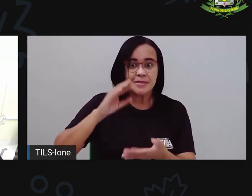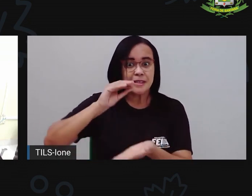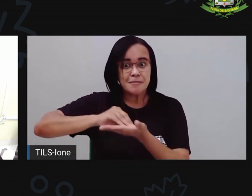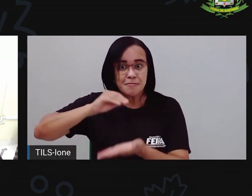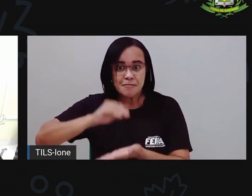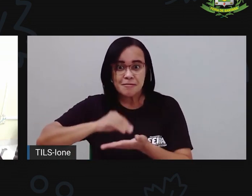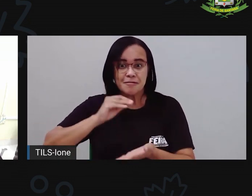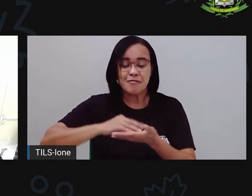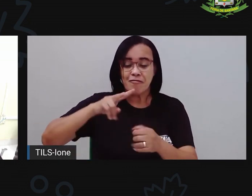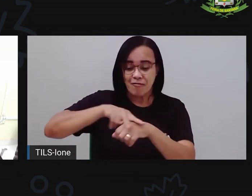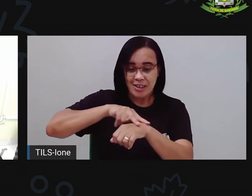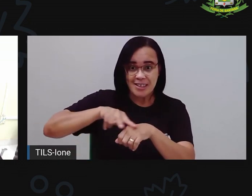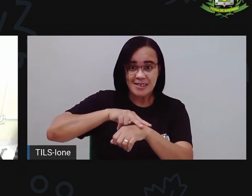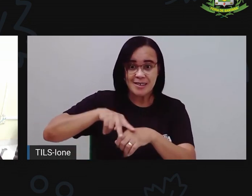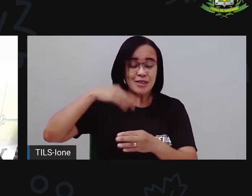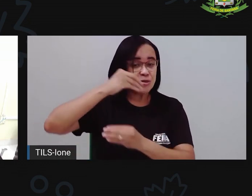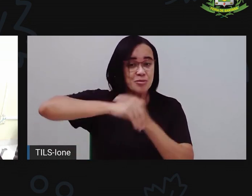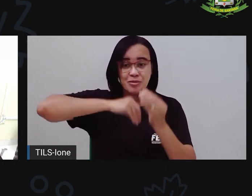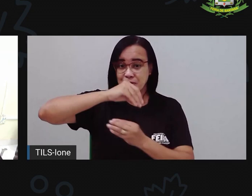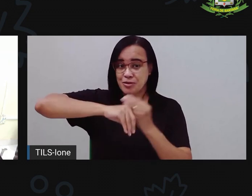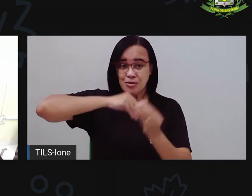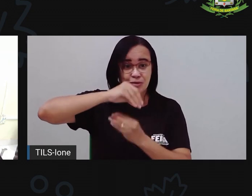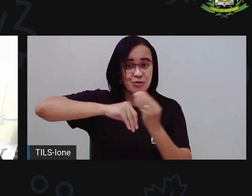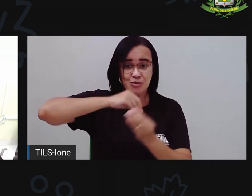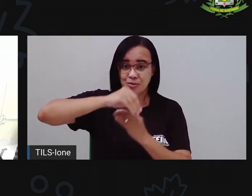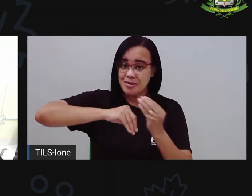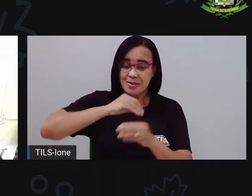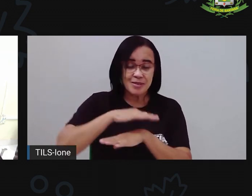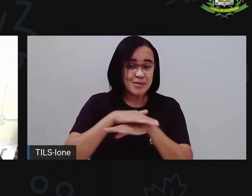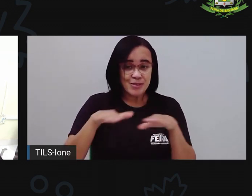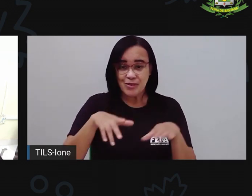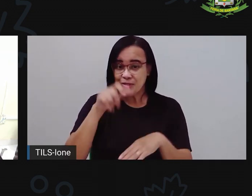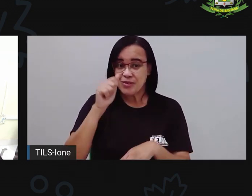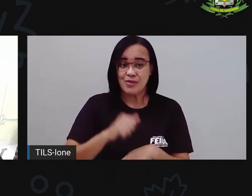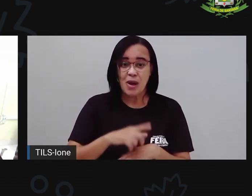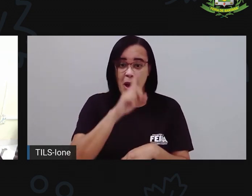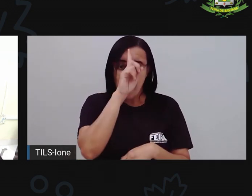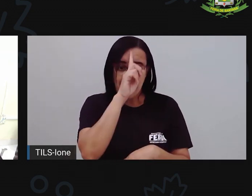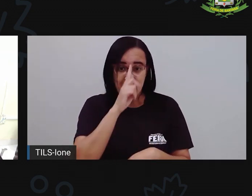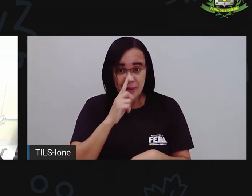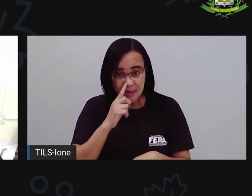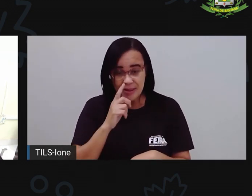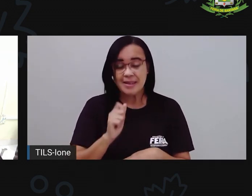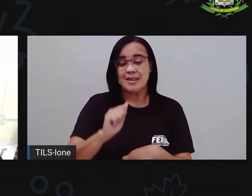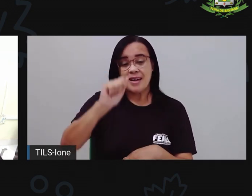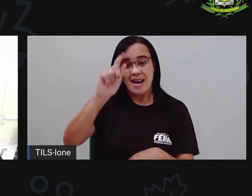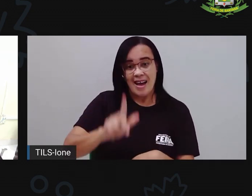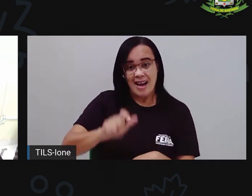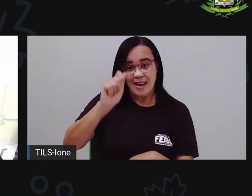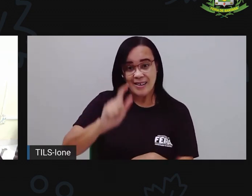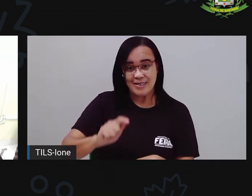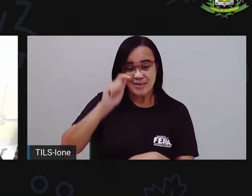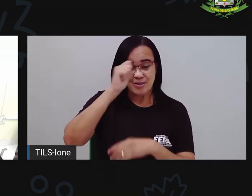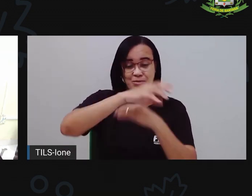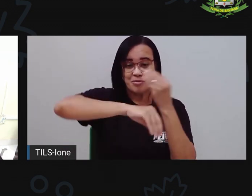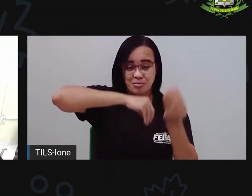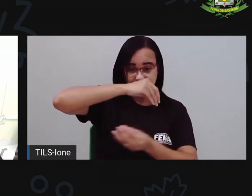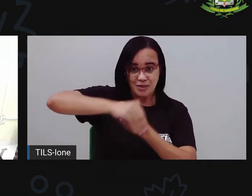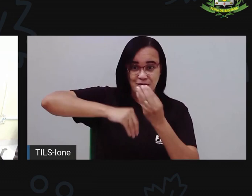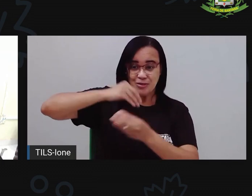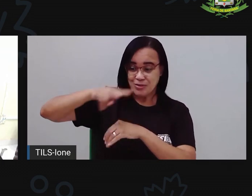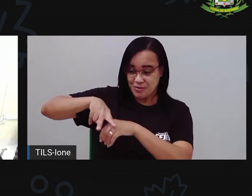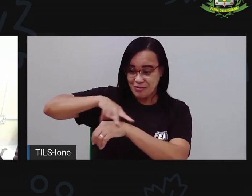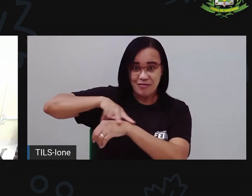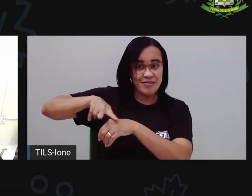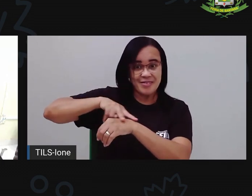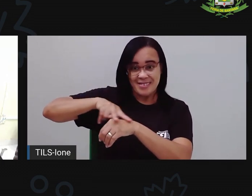é só você juntar vermelho, ou, perdão, amarelo com azul, e aí você